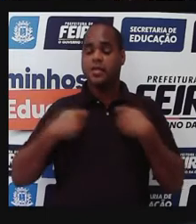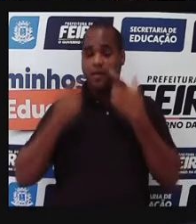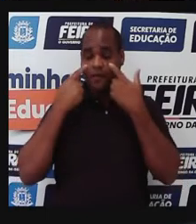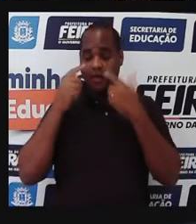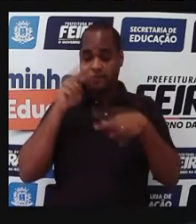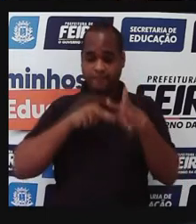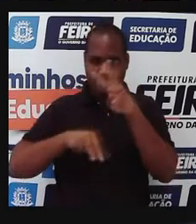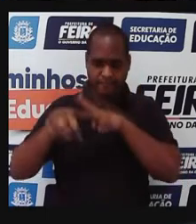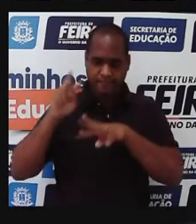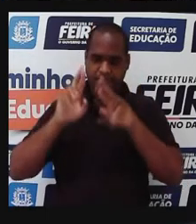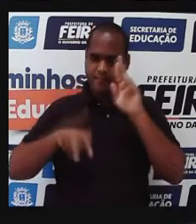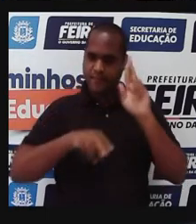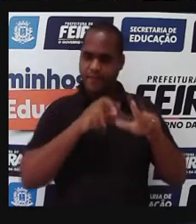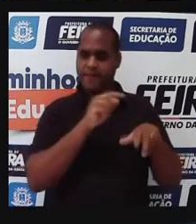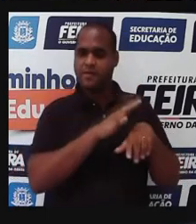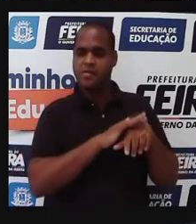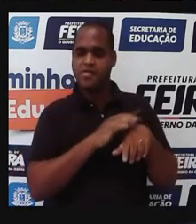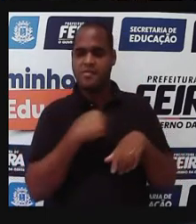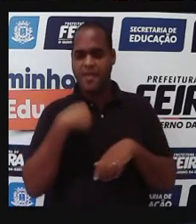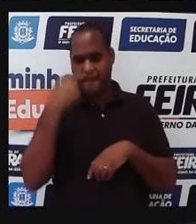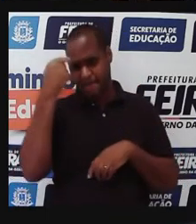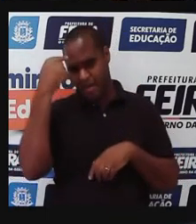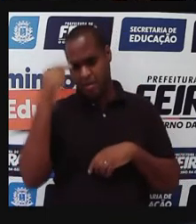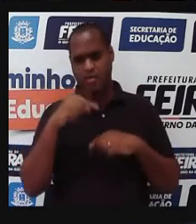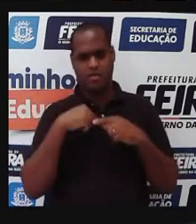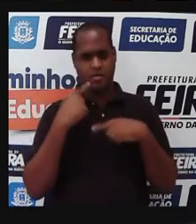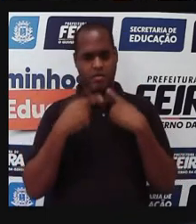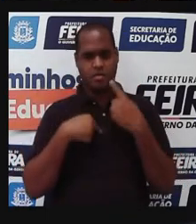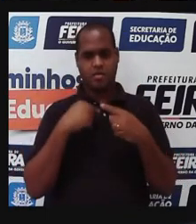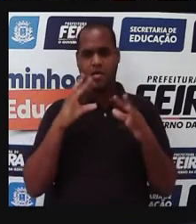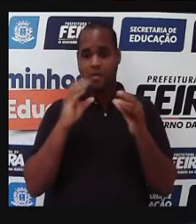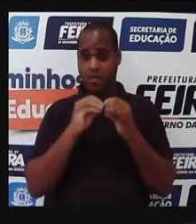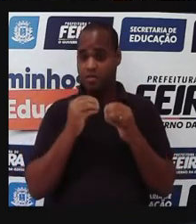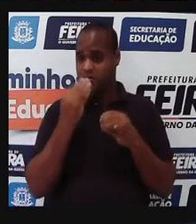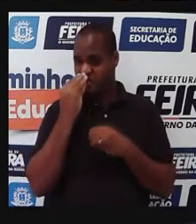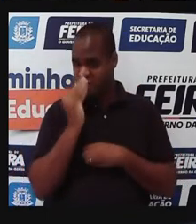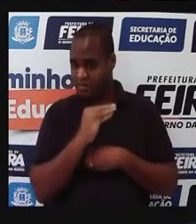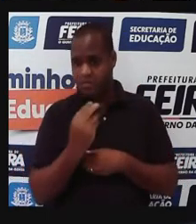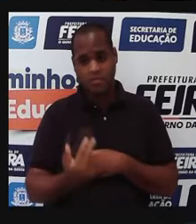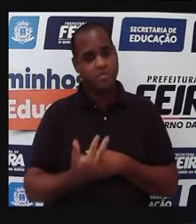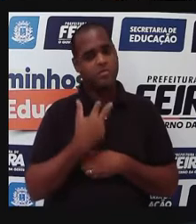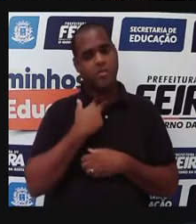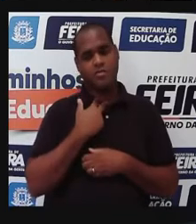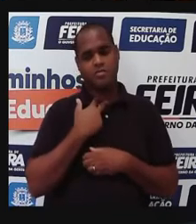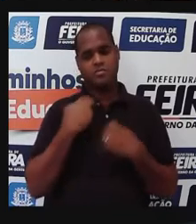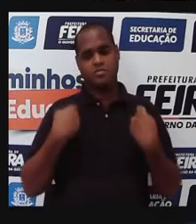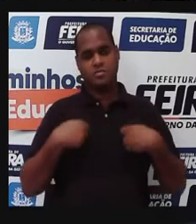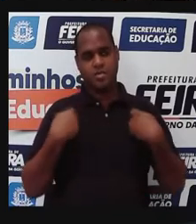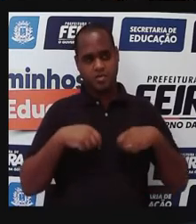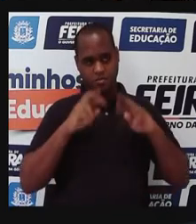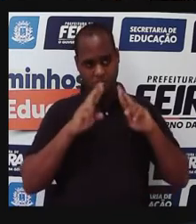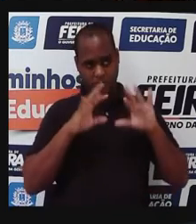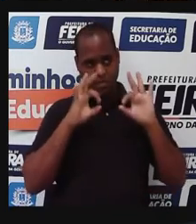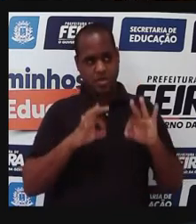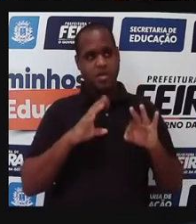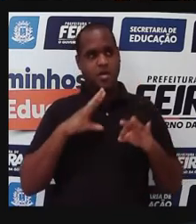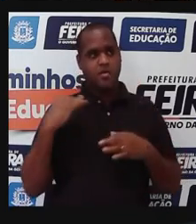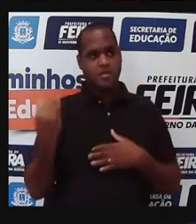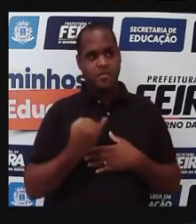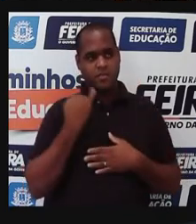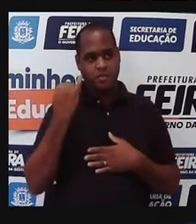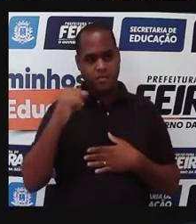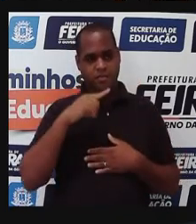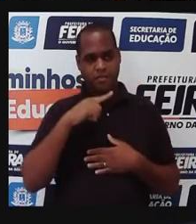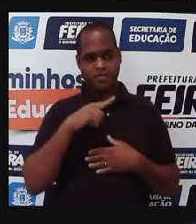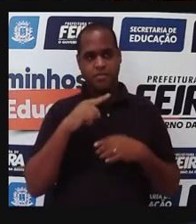olhar sobre essas doenças. Elas não podem ser negligenciadas do jeito que são. E aí, a importância